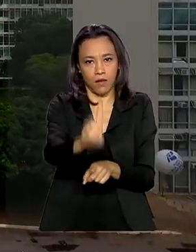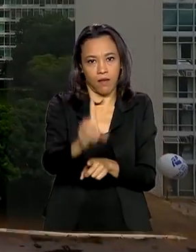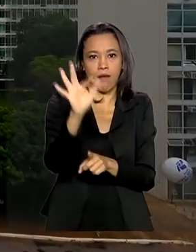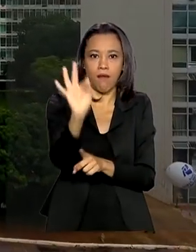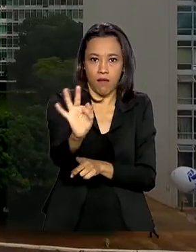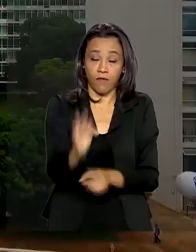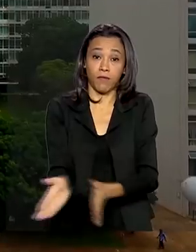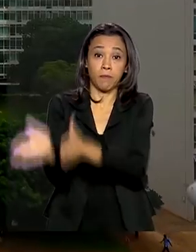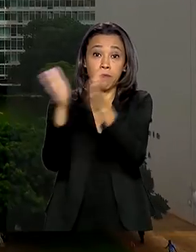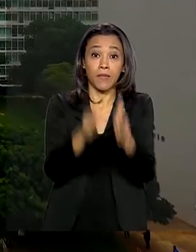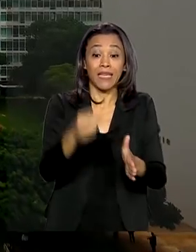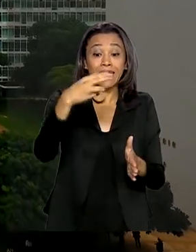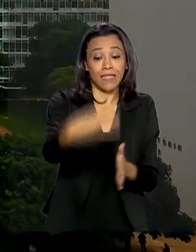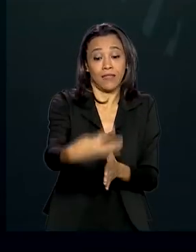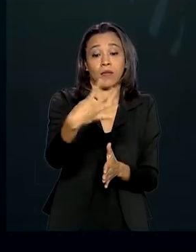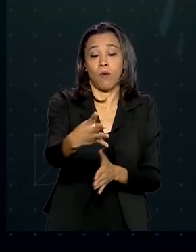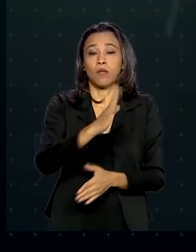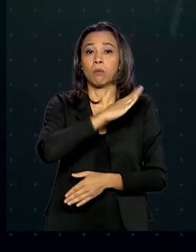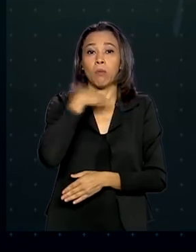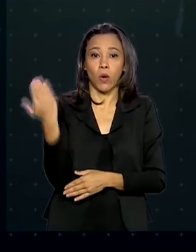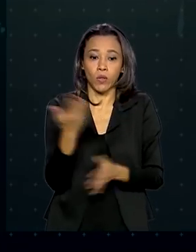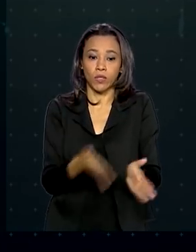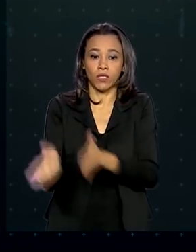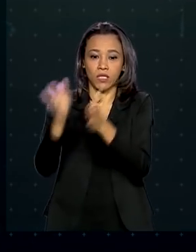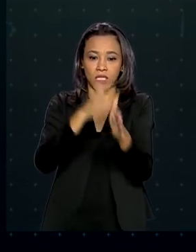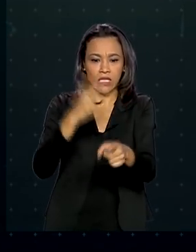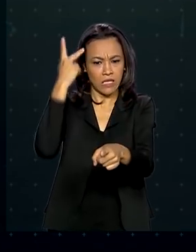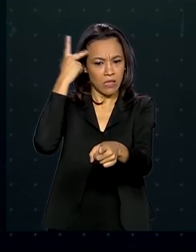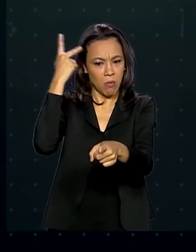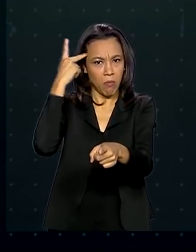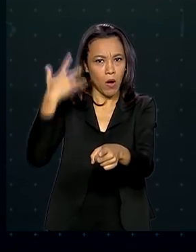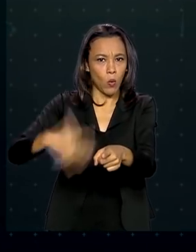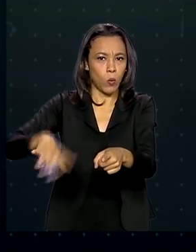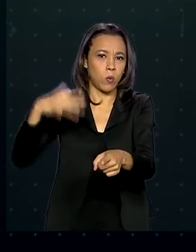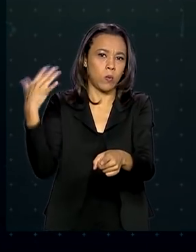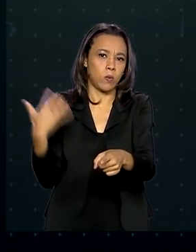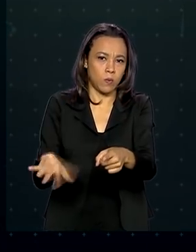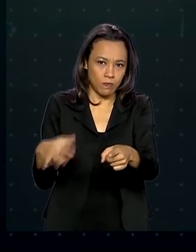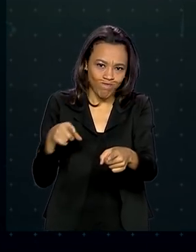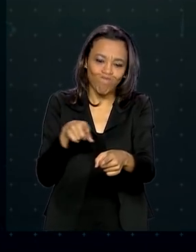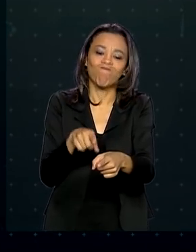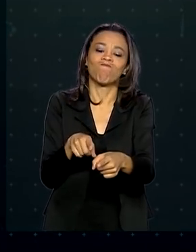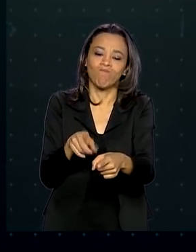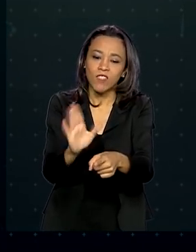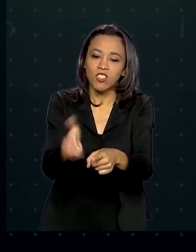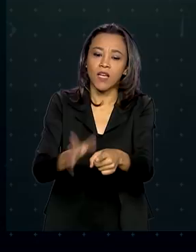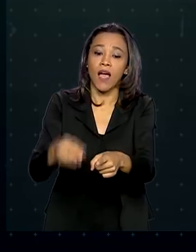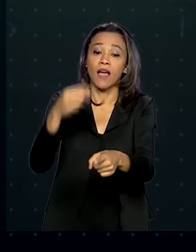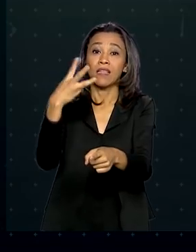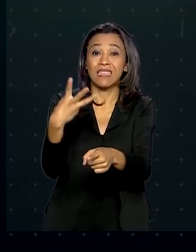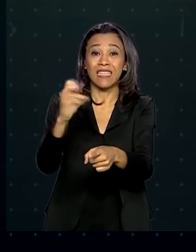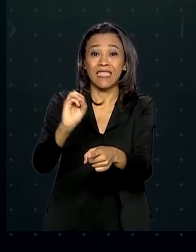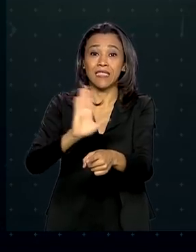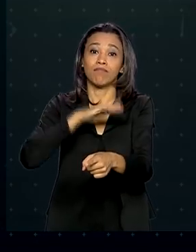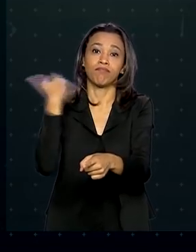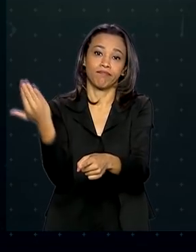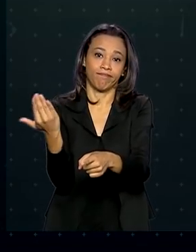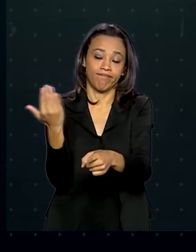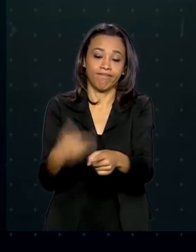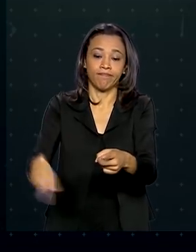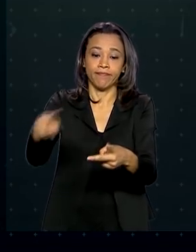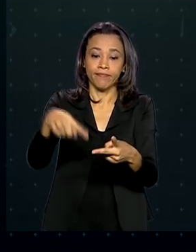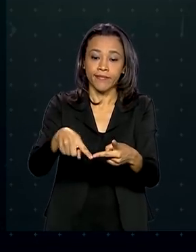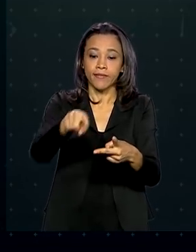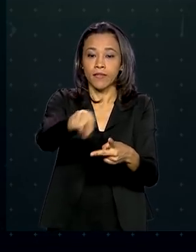e 34 mortes. São Paulo lidera o número de confirmações e já teve 30 óbitos. Em